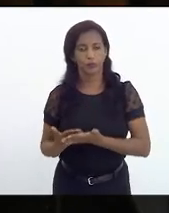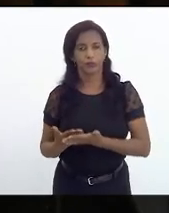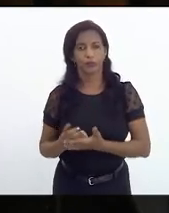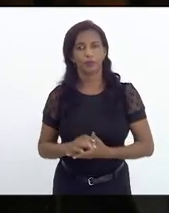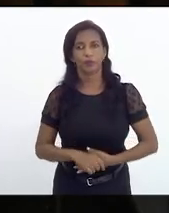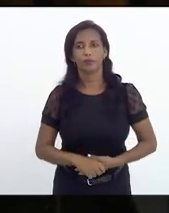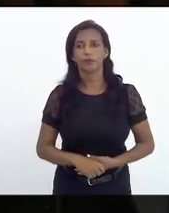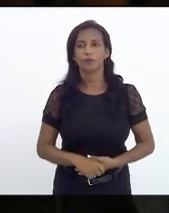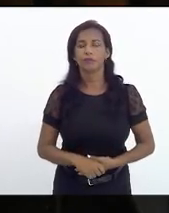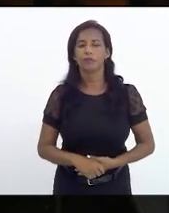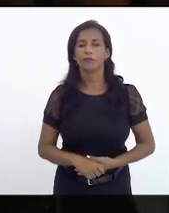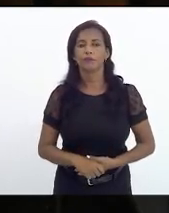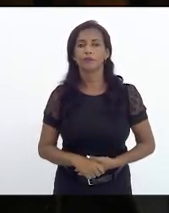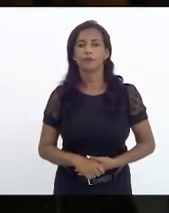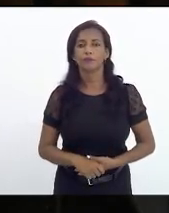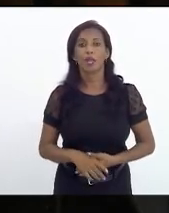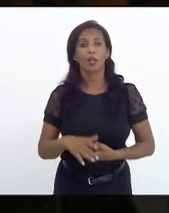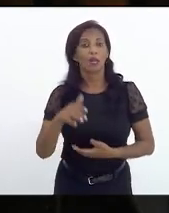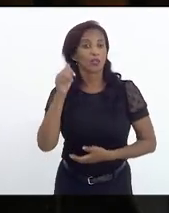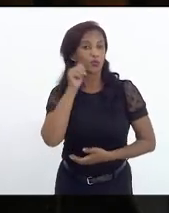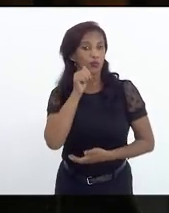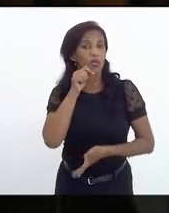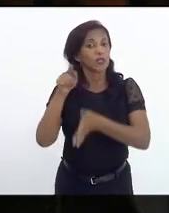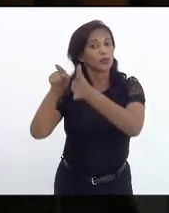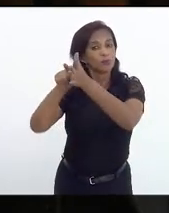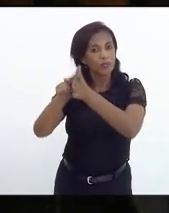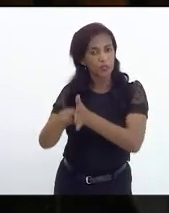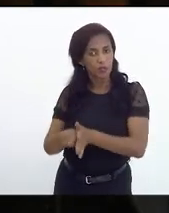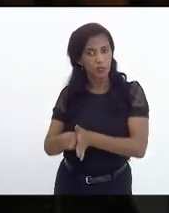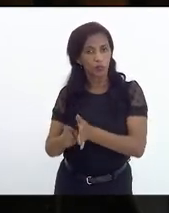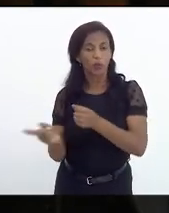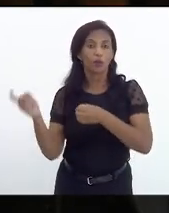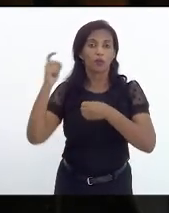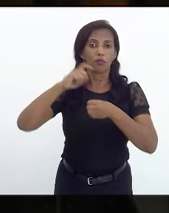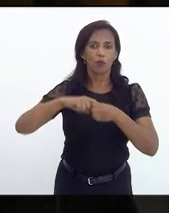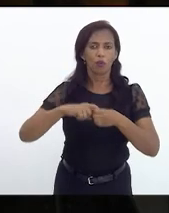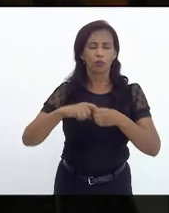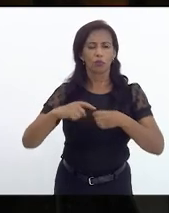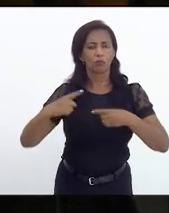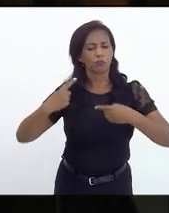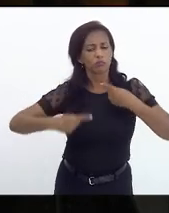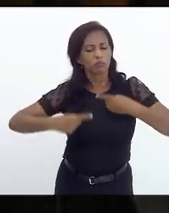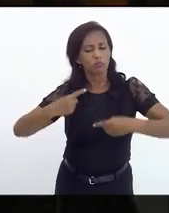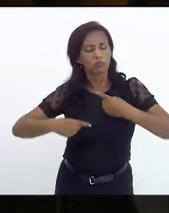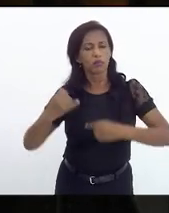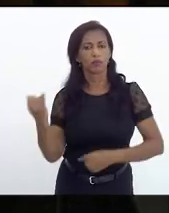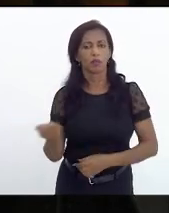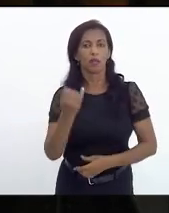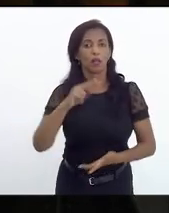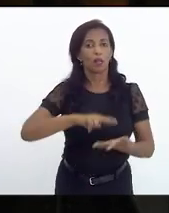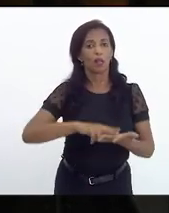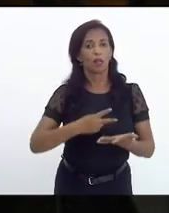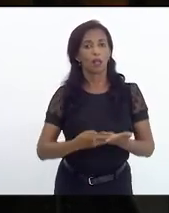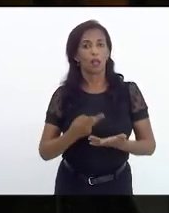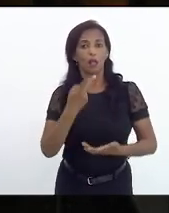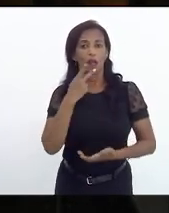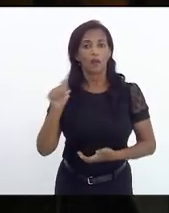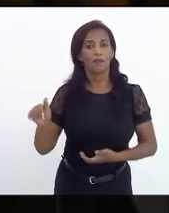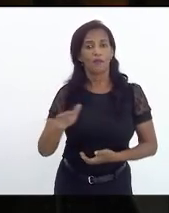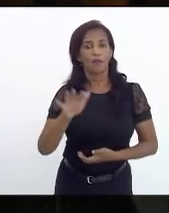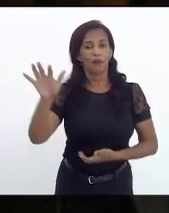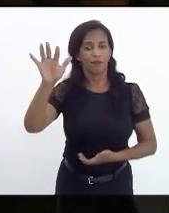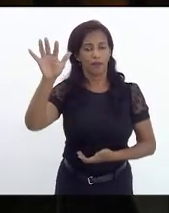As autoras os pesquisadores e pesquisadores voltam ao debate importante que elas assim traduzem favelas e